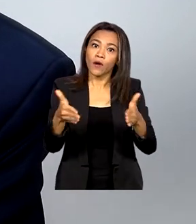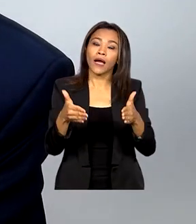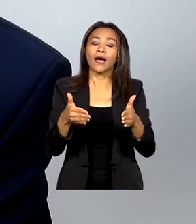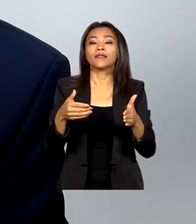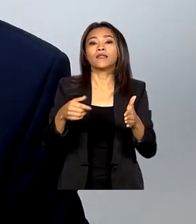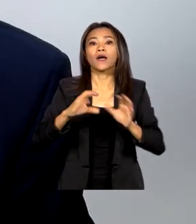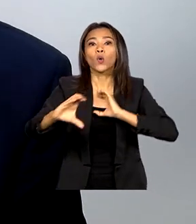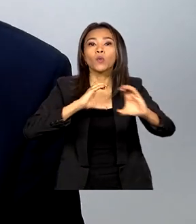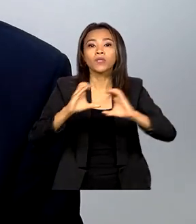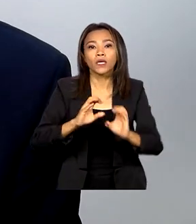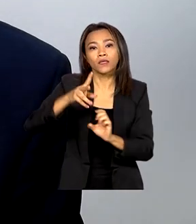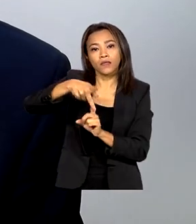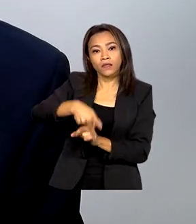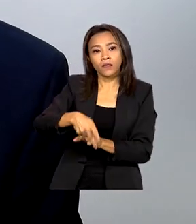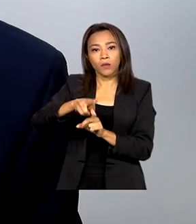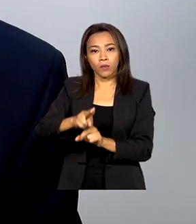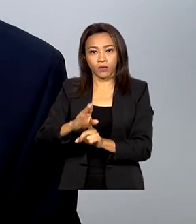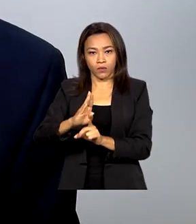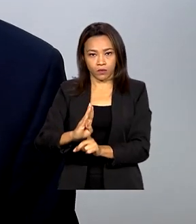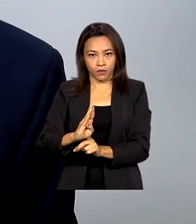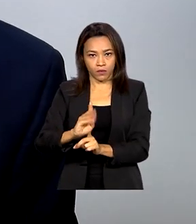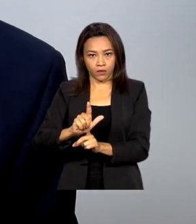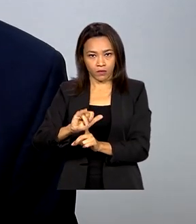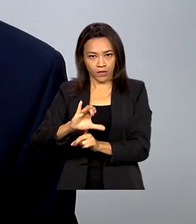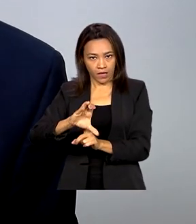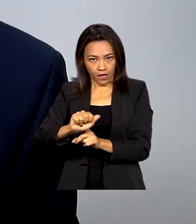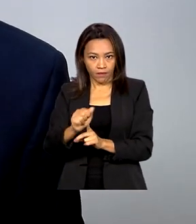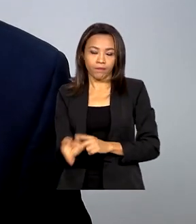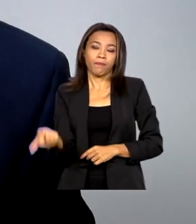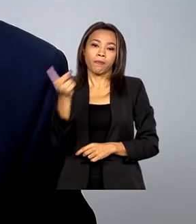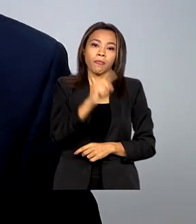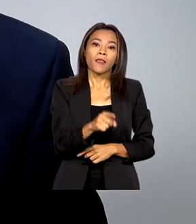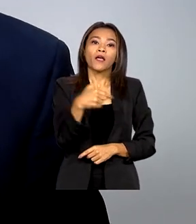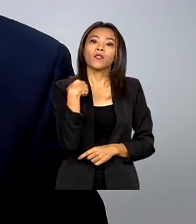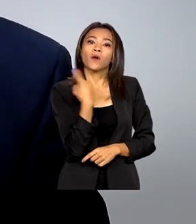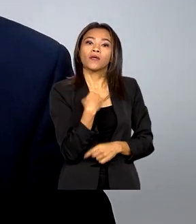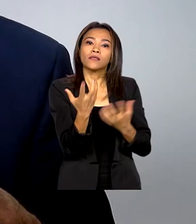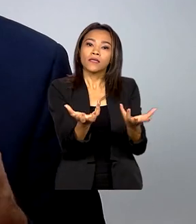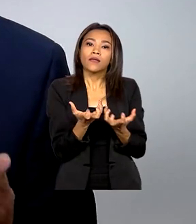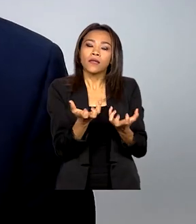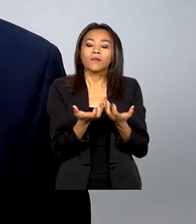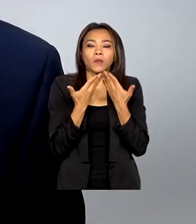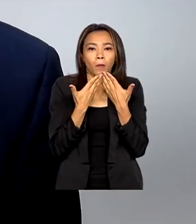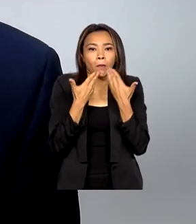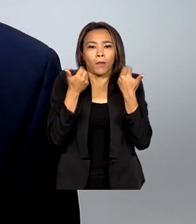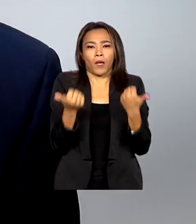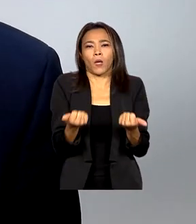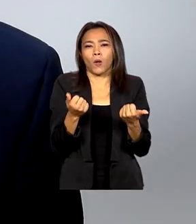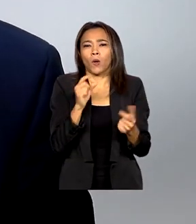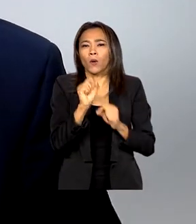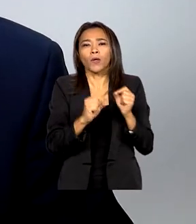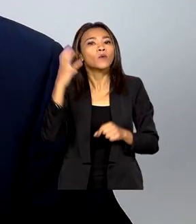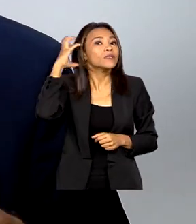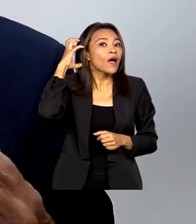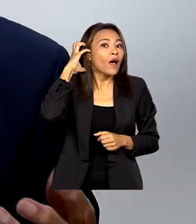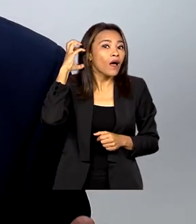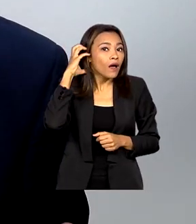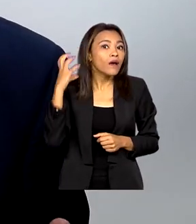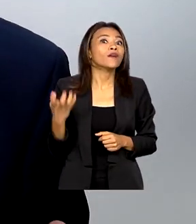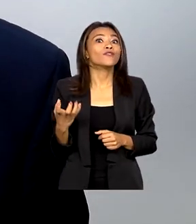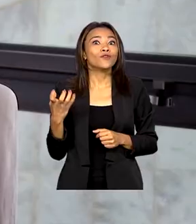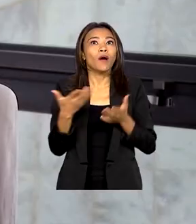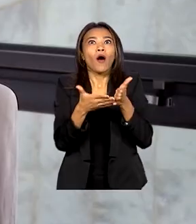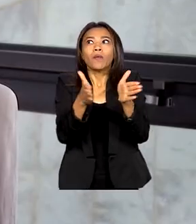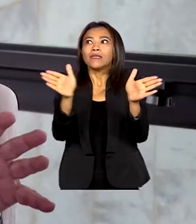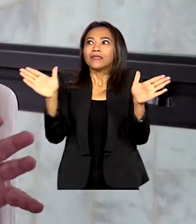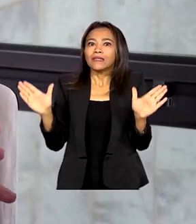a agência de comunicação governamental. Nós queremos desenvolver melhor as emissoras de rádio, ampliar a nossa